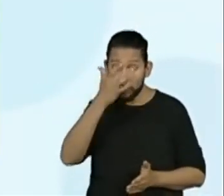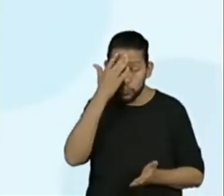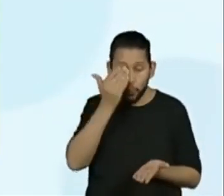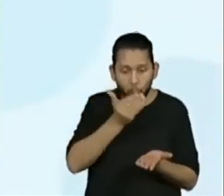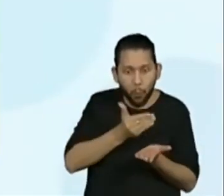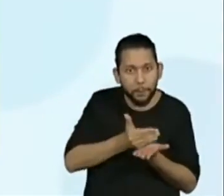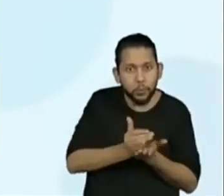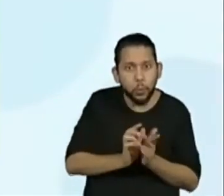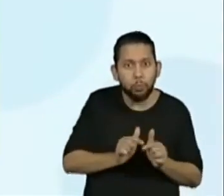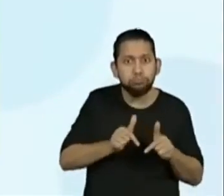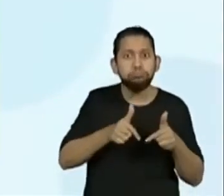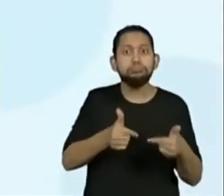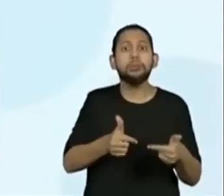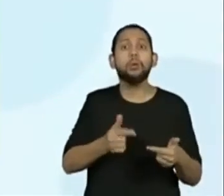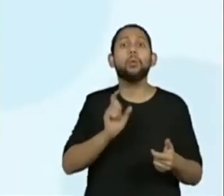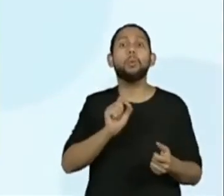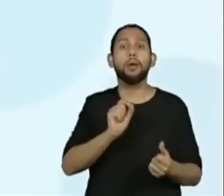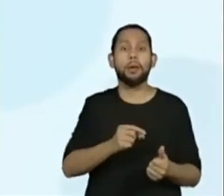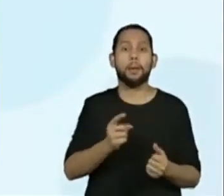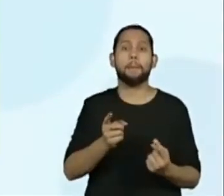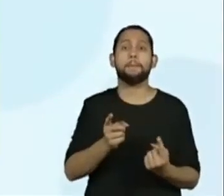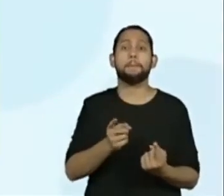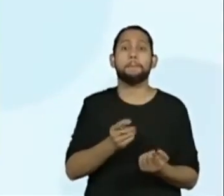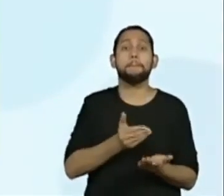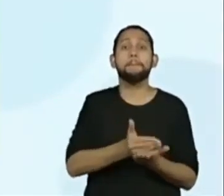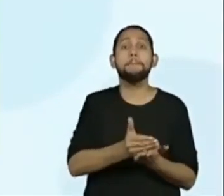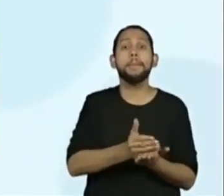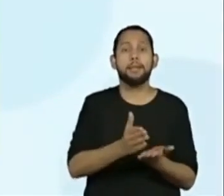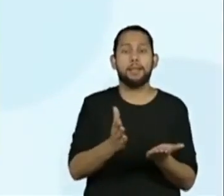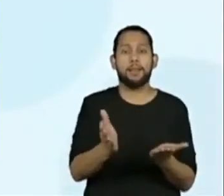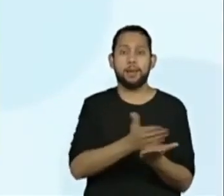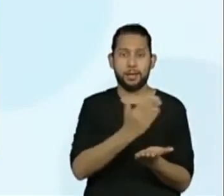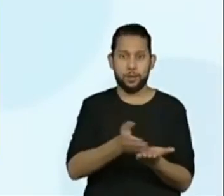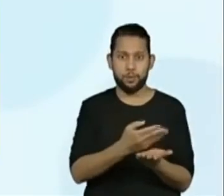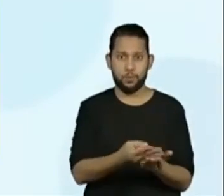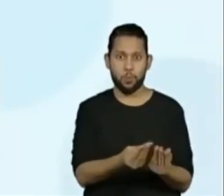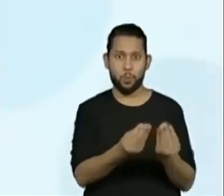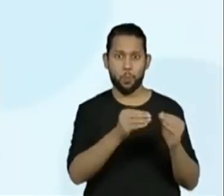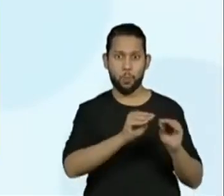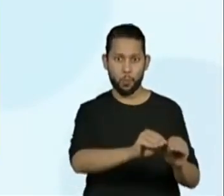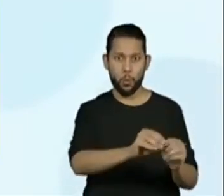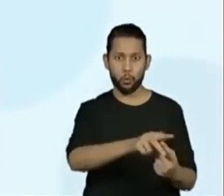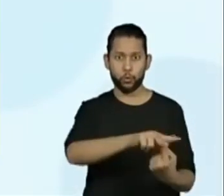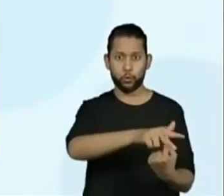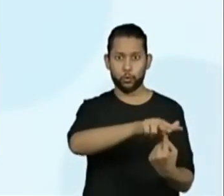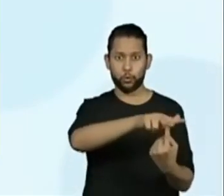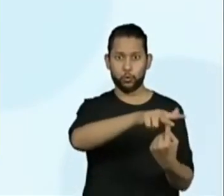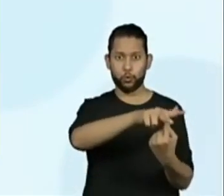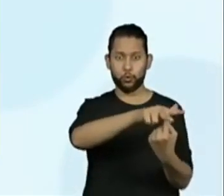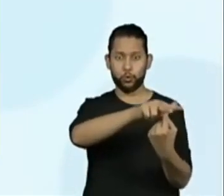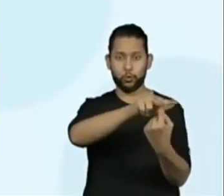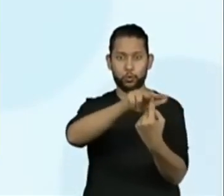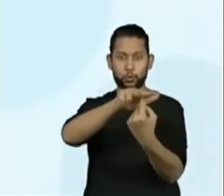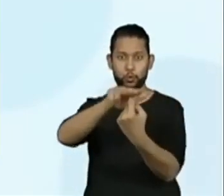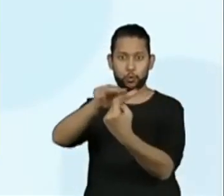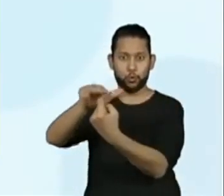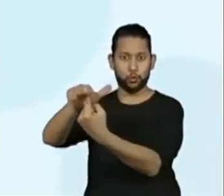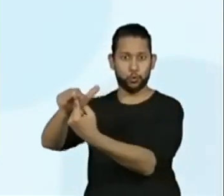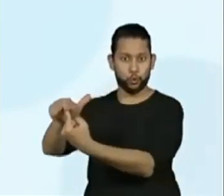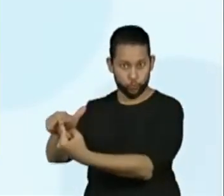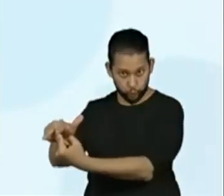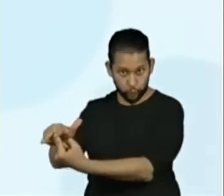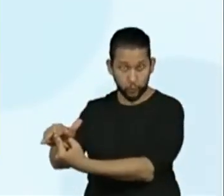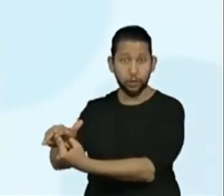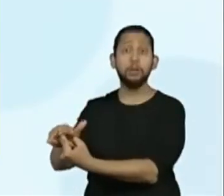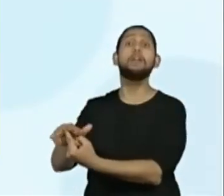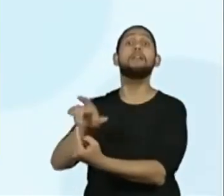Iniciativa proporciona a primeira distribuição de livros por drones de que se tem registro. Então, isso mesmo que os alunos